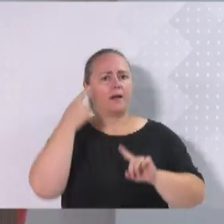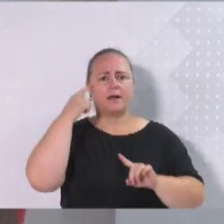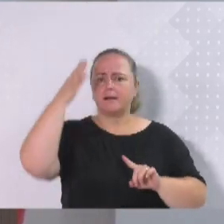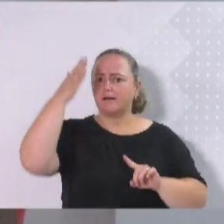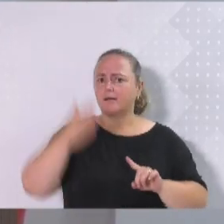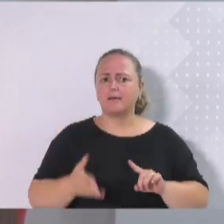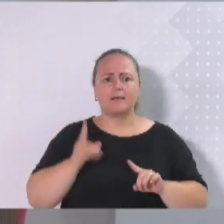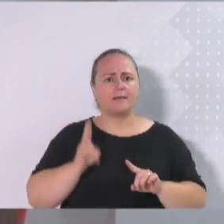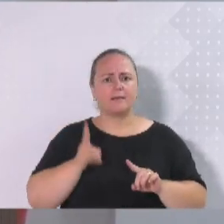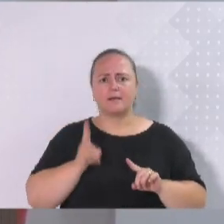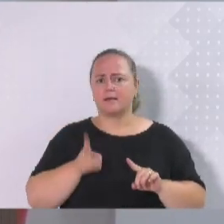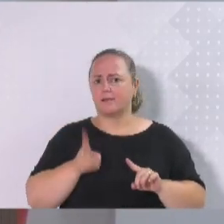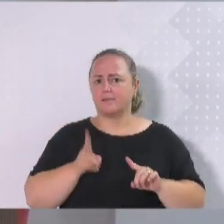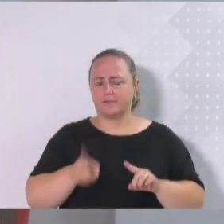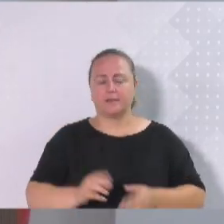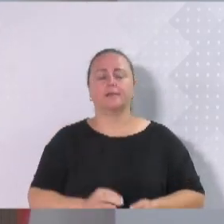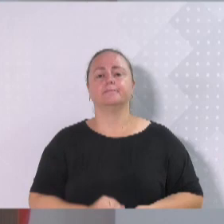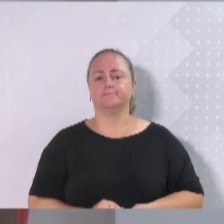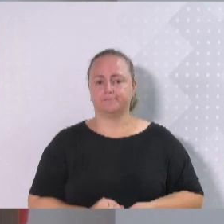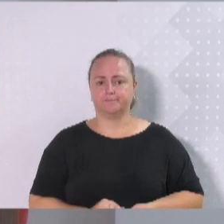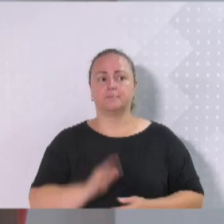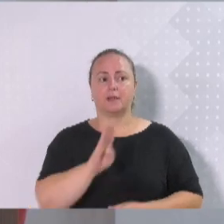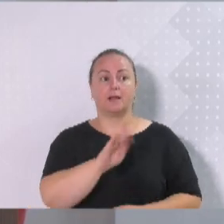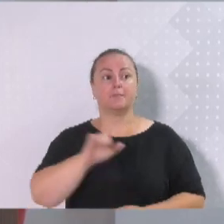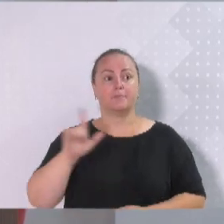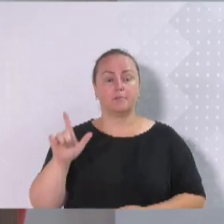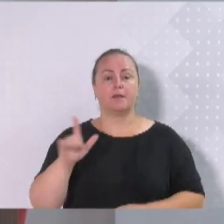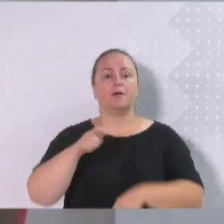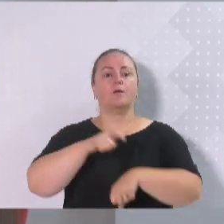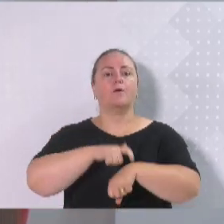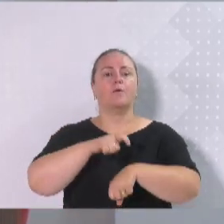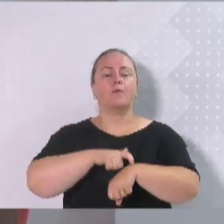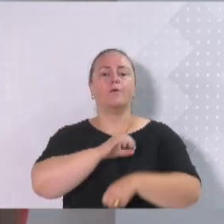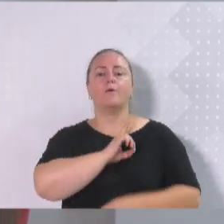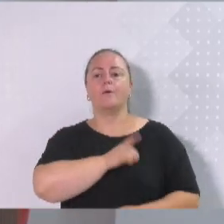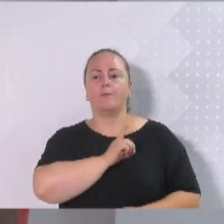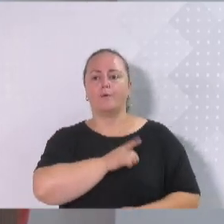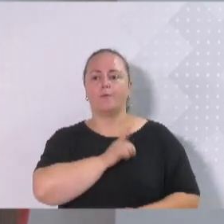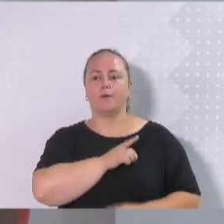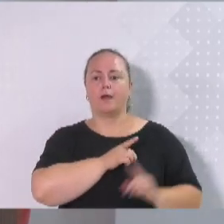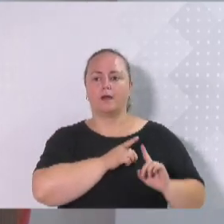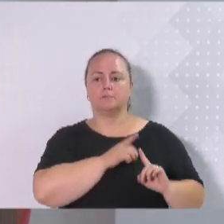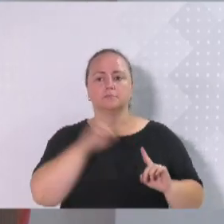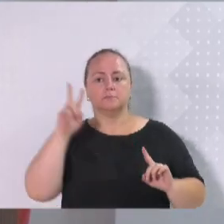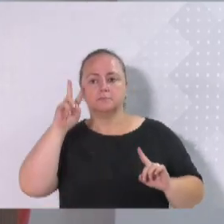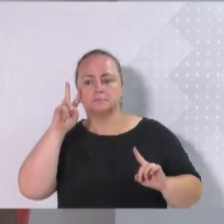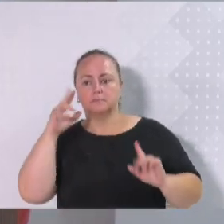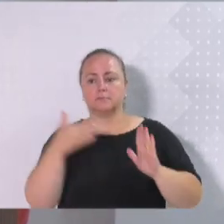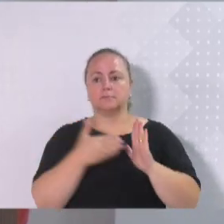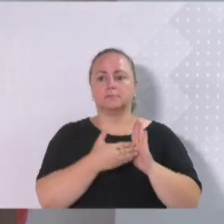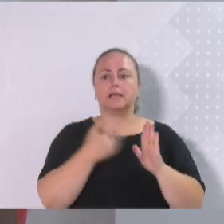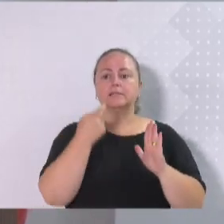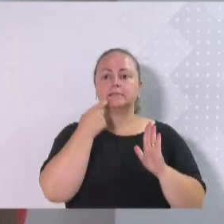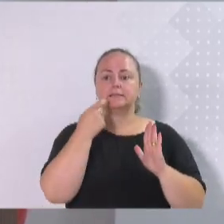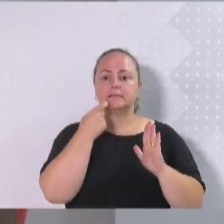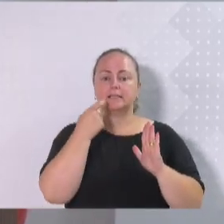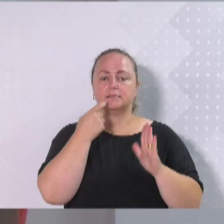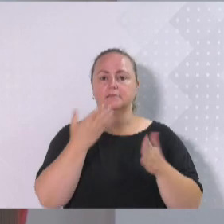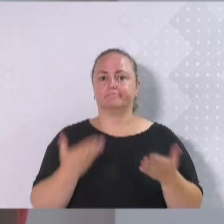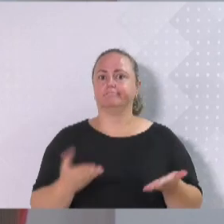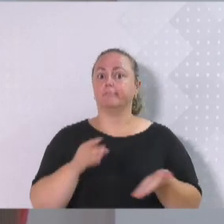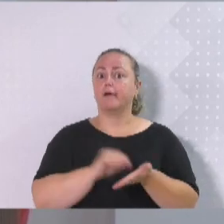Em Blumenau, o horário de funcionamento da delegacia é somente de segunda a sexta, e falta a formação